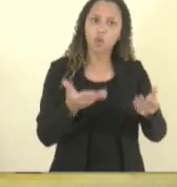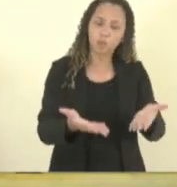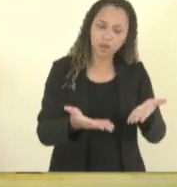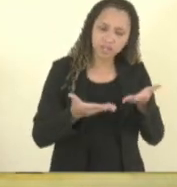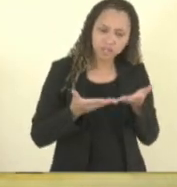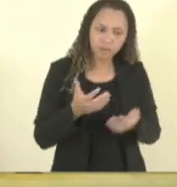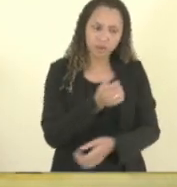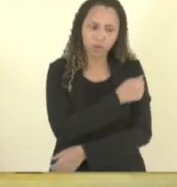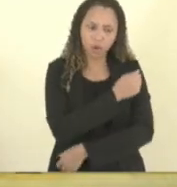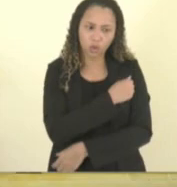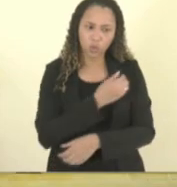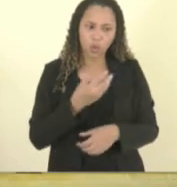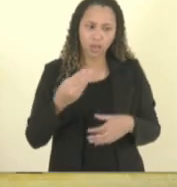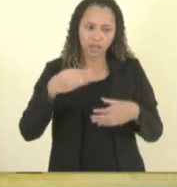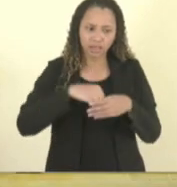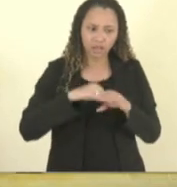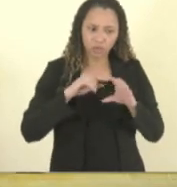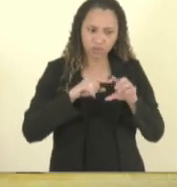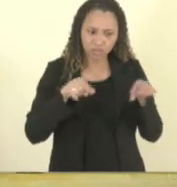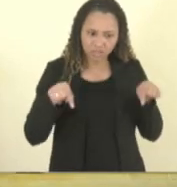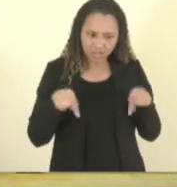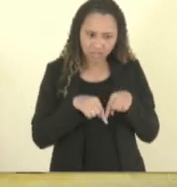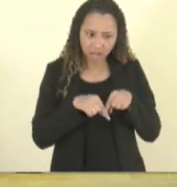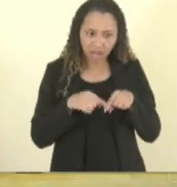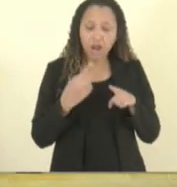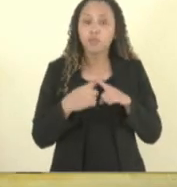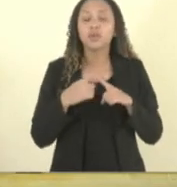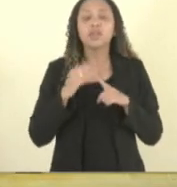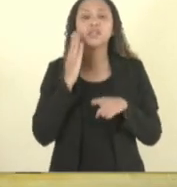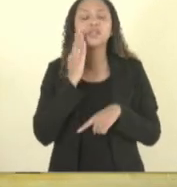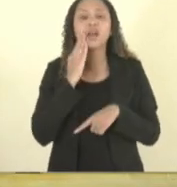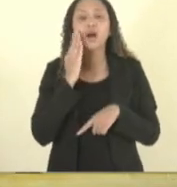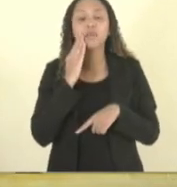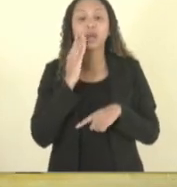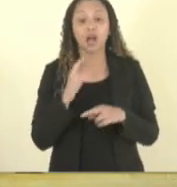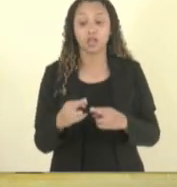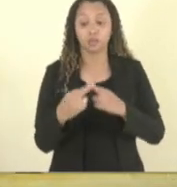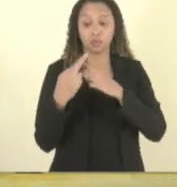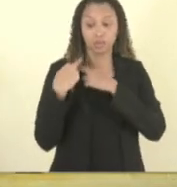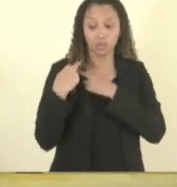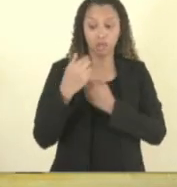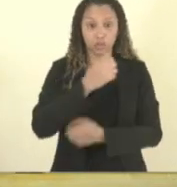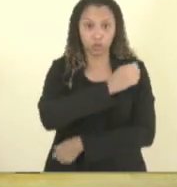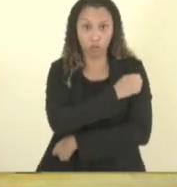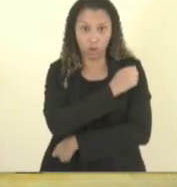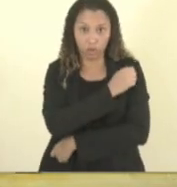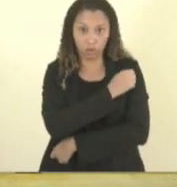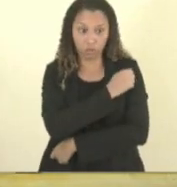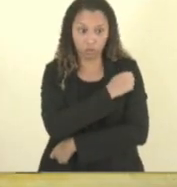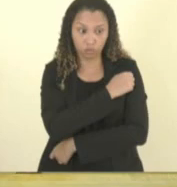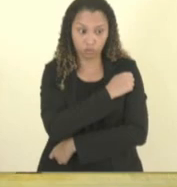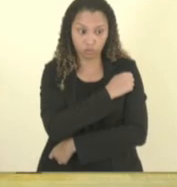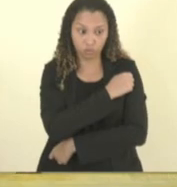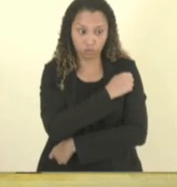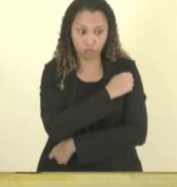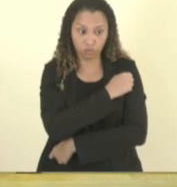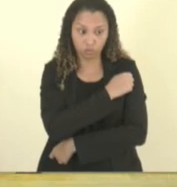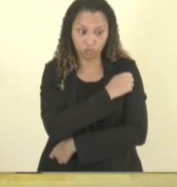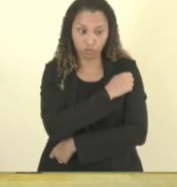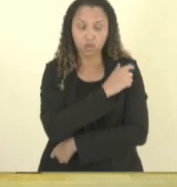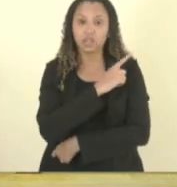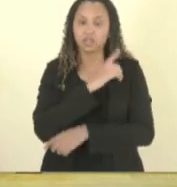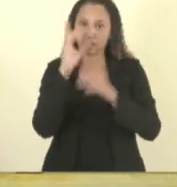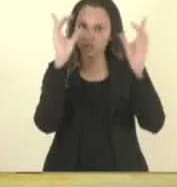esse aluno em sala porque a gente sabe que a responsabilidade do aluno com deficiência é do professor